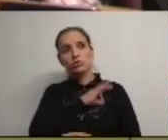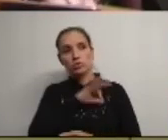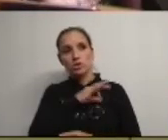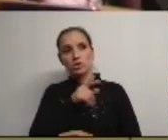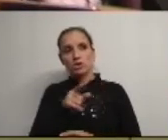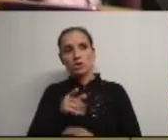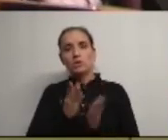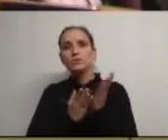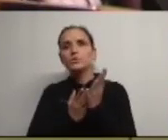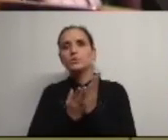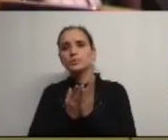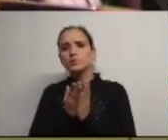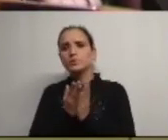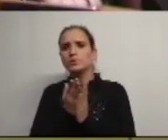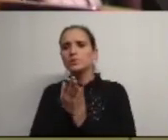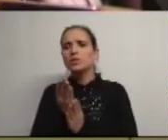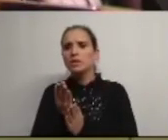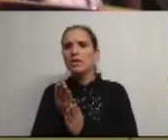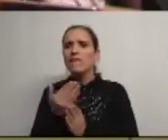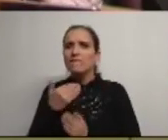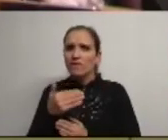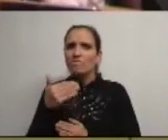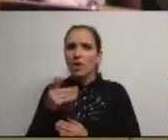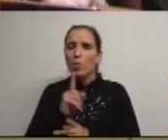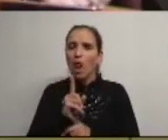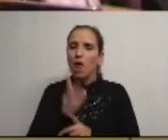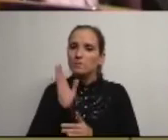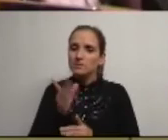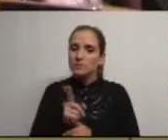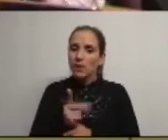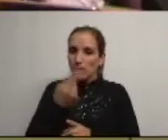durante este mandato ainda vai ter de engolir